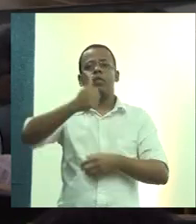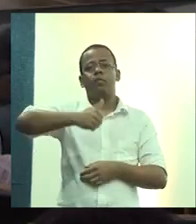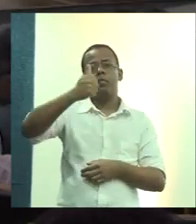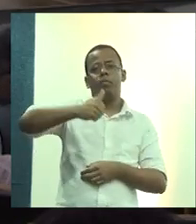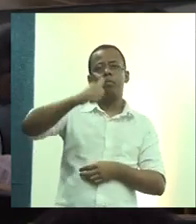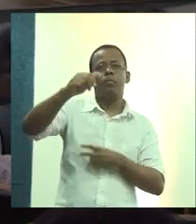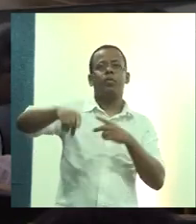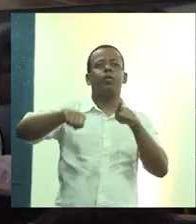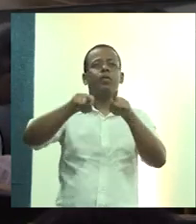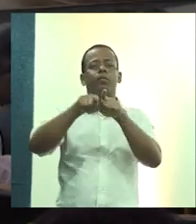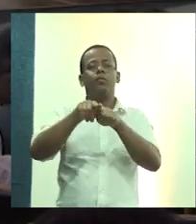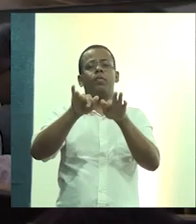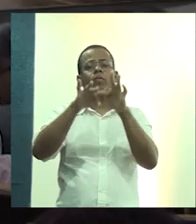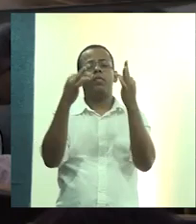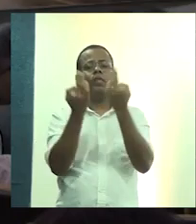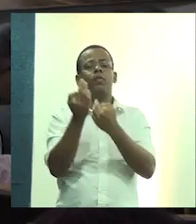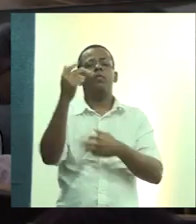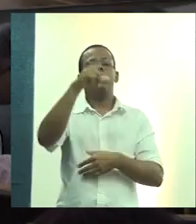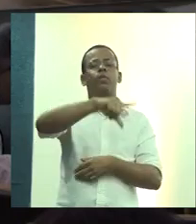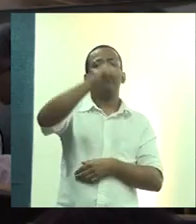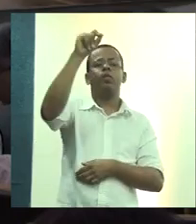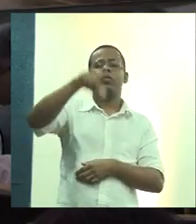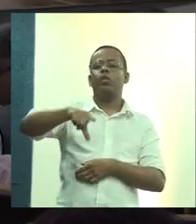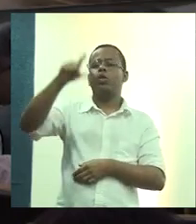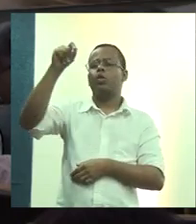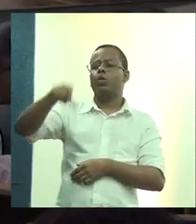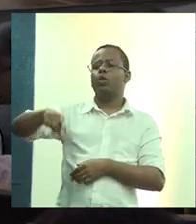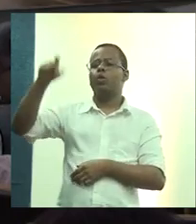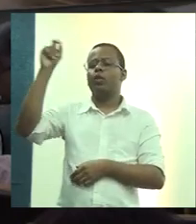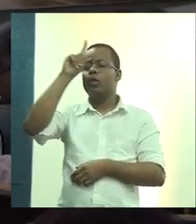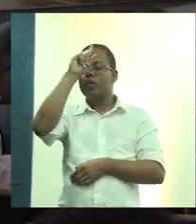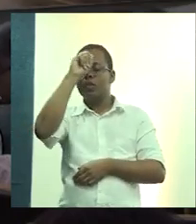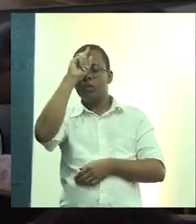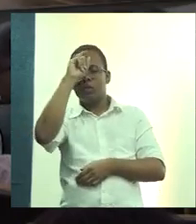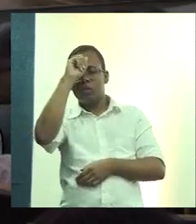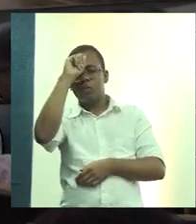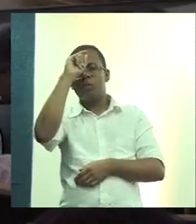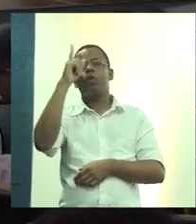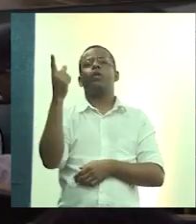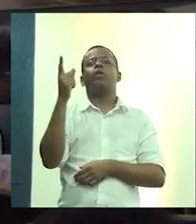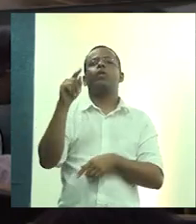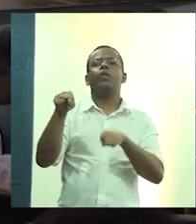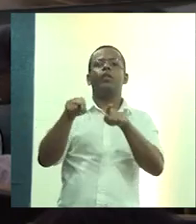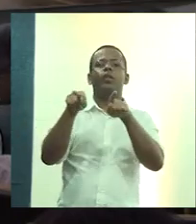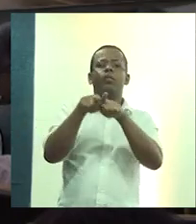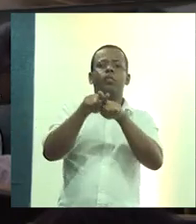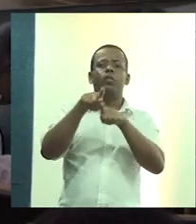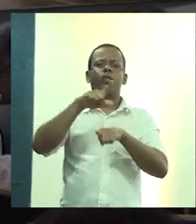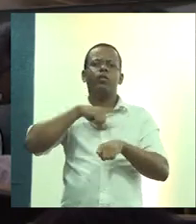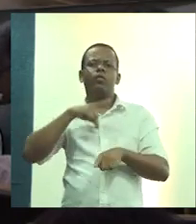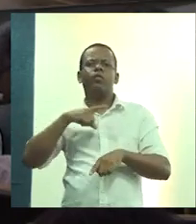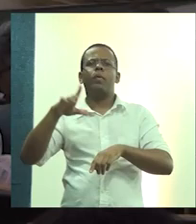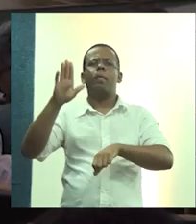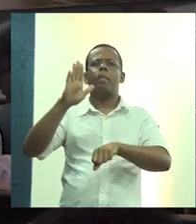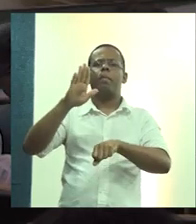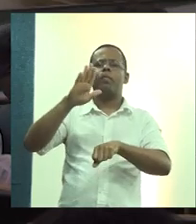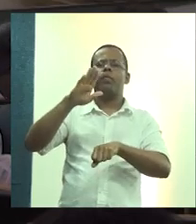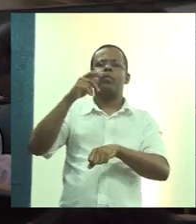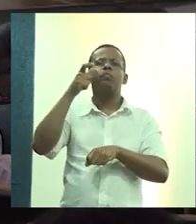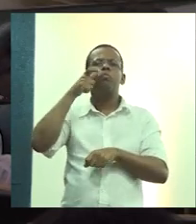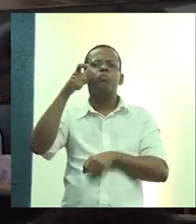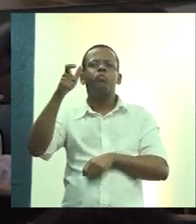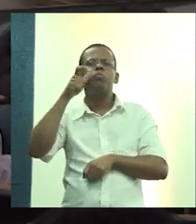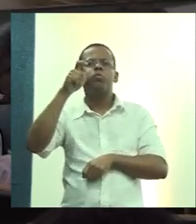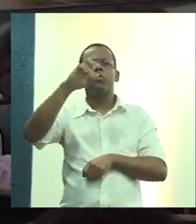selecionadas para o atendimento na UBS que foi selecionada. E isso também gerou o interesse de mais cinco municípios na